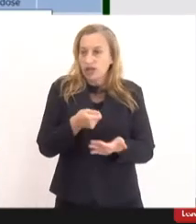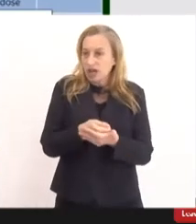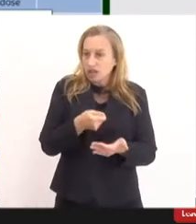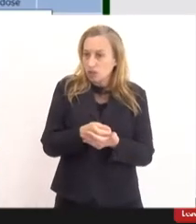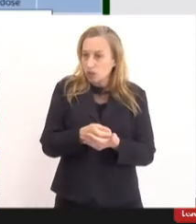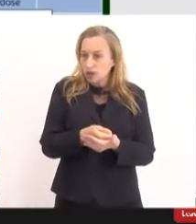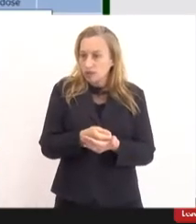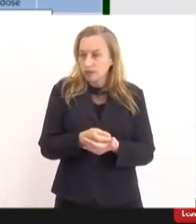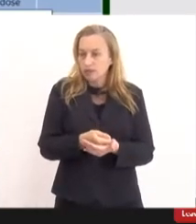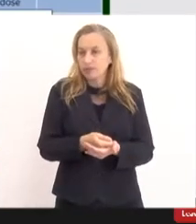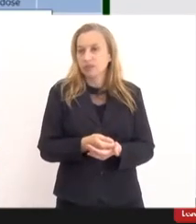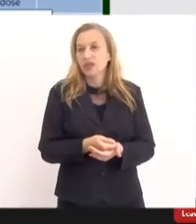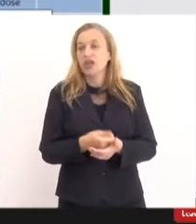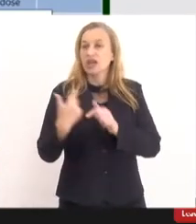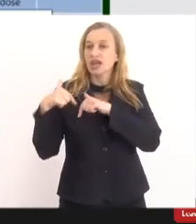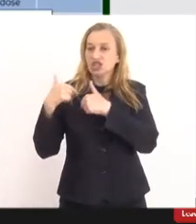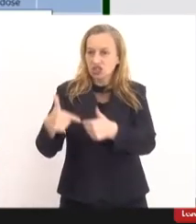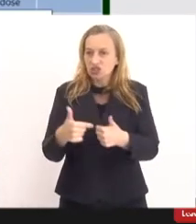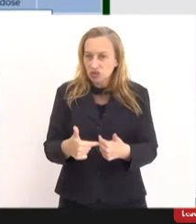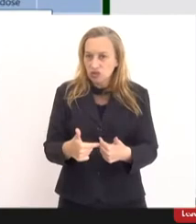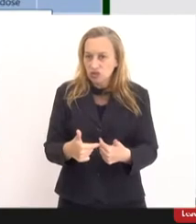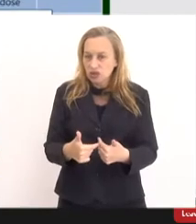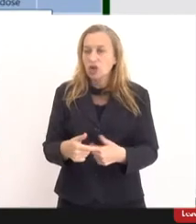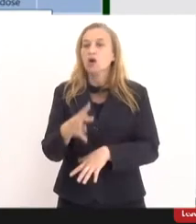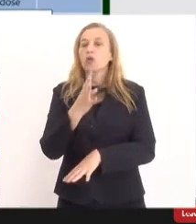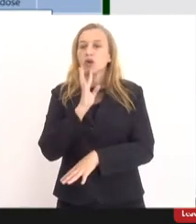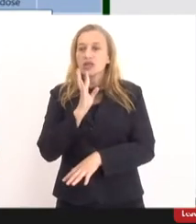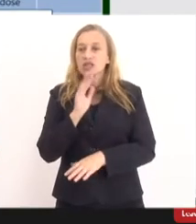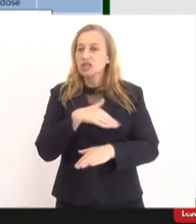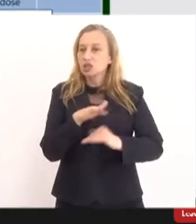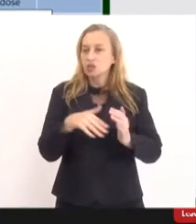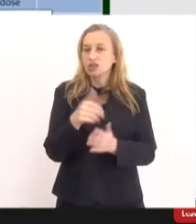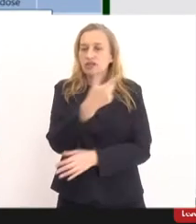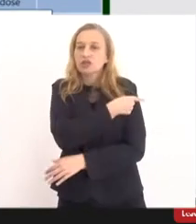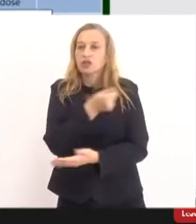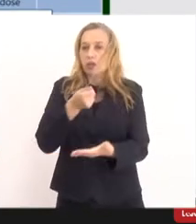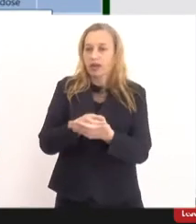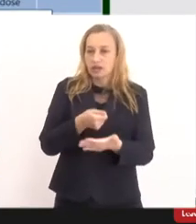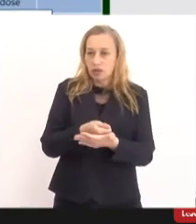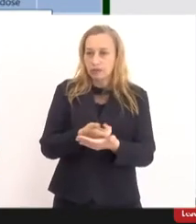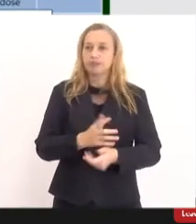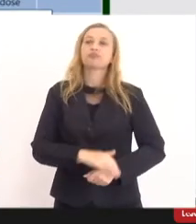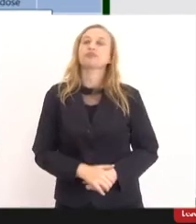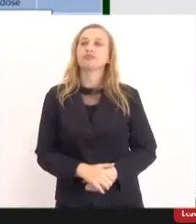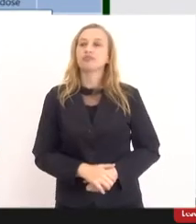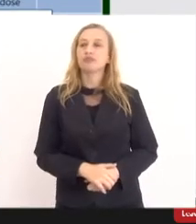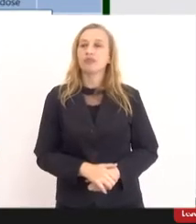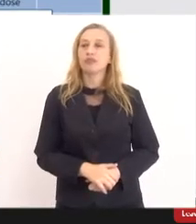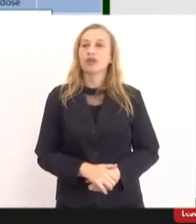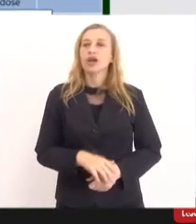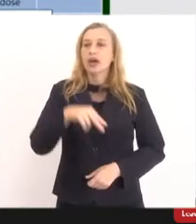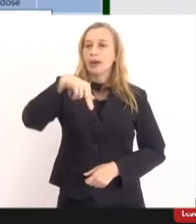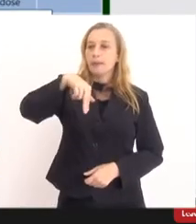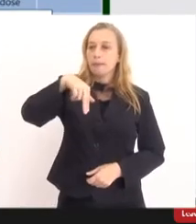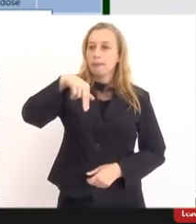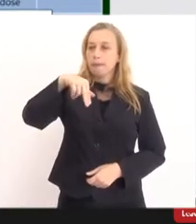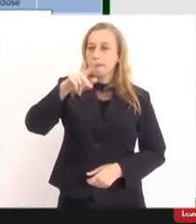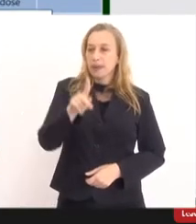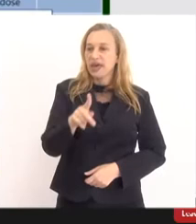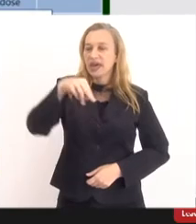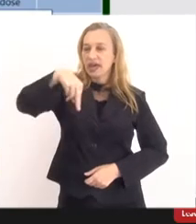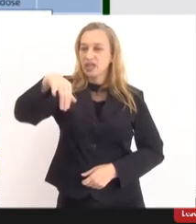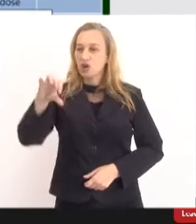Imunizações, que são as tradicionais, as vacinas conhecidas e que são as obrigatórias. E aí, o PNO, ela é